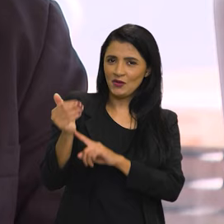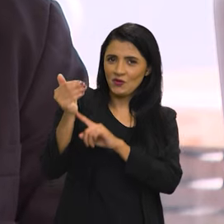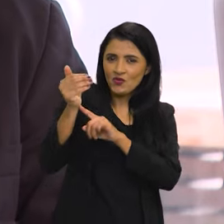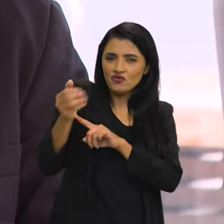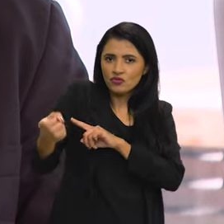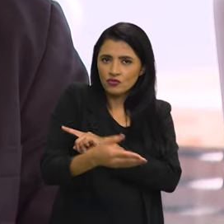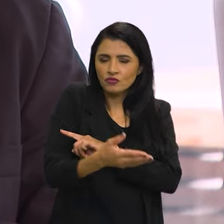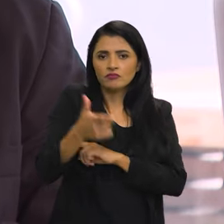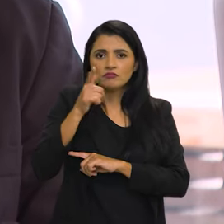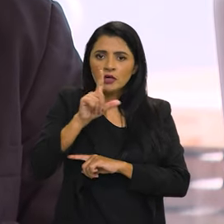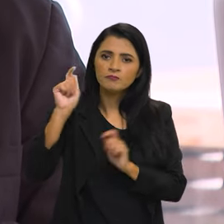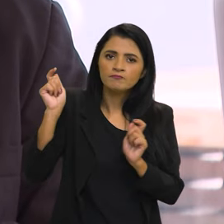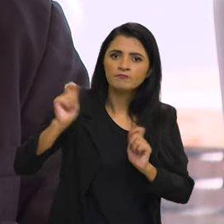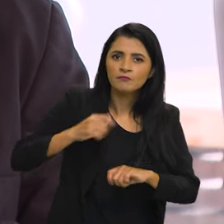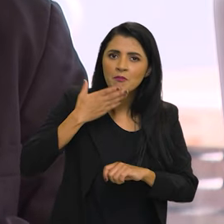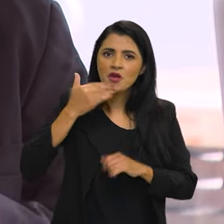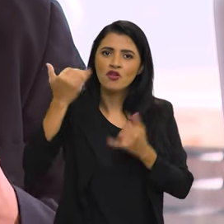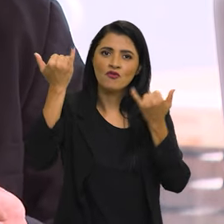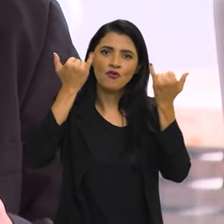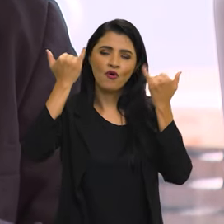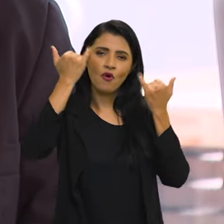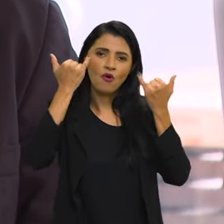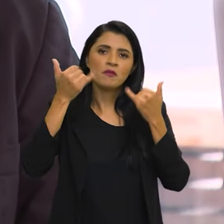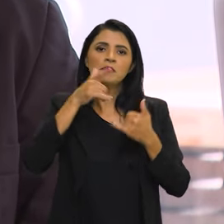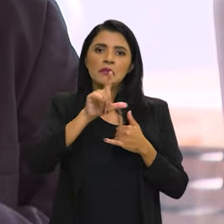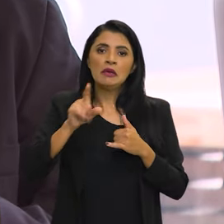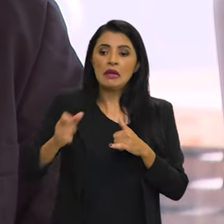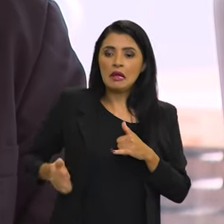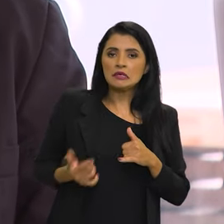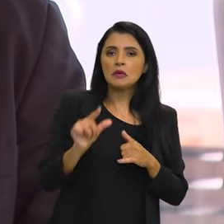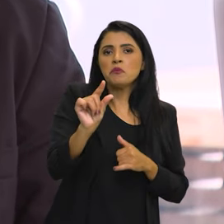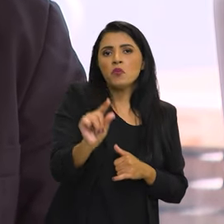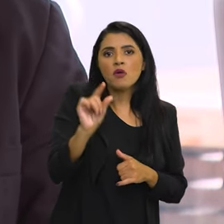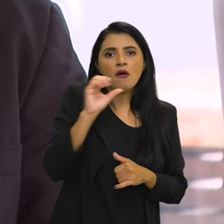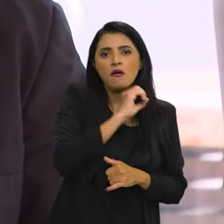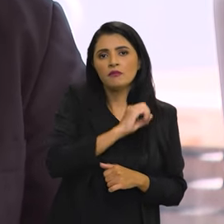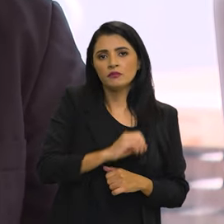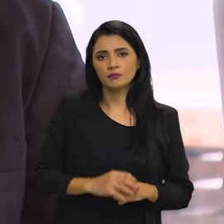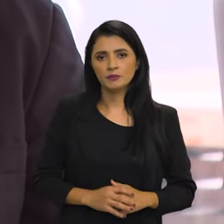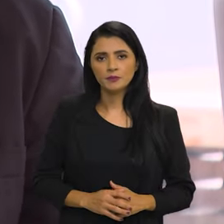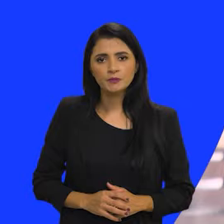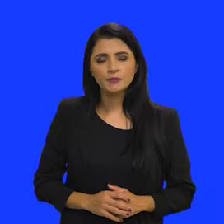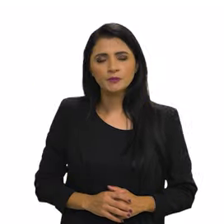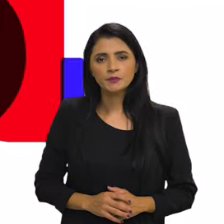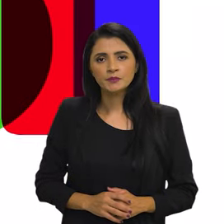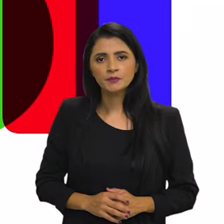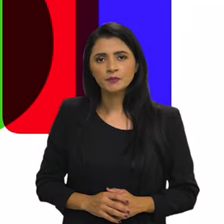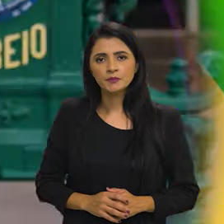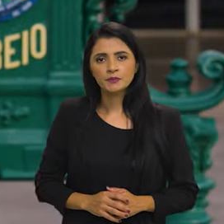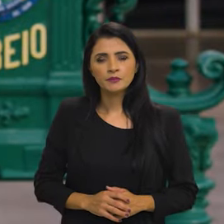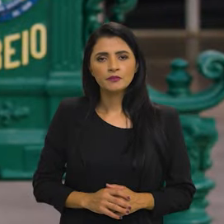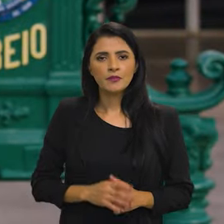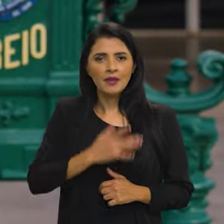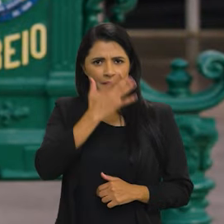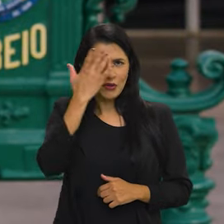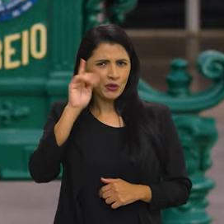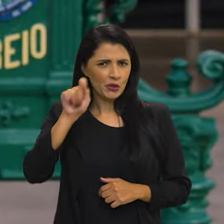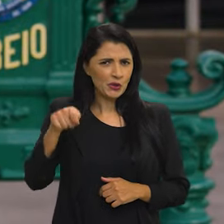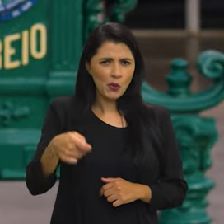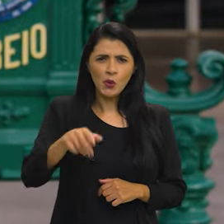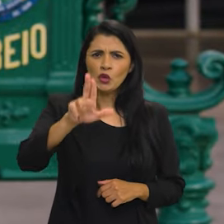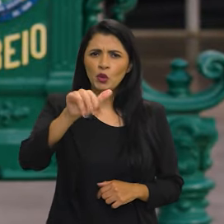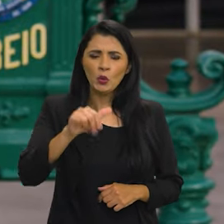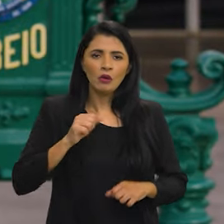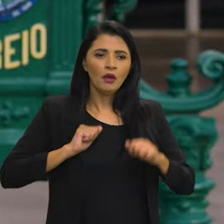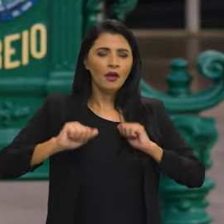tecnologias mais avançadas para podermos ter melhores informações, com menor custo e maior agilidade. E quem nunca